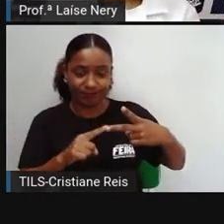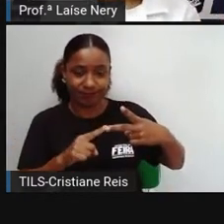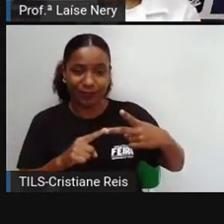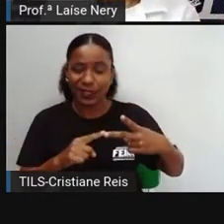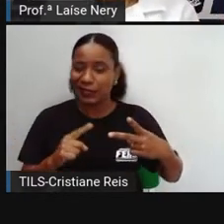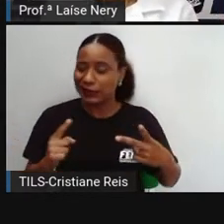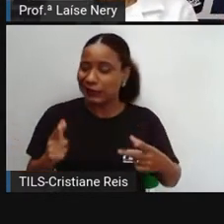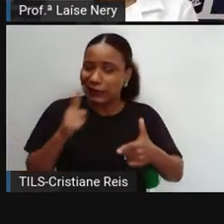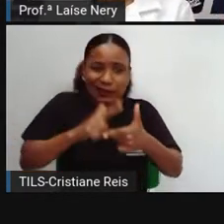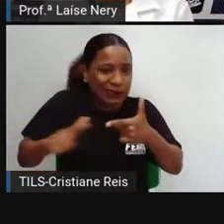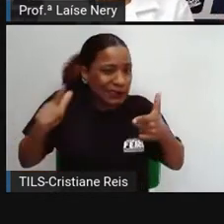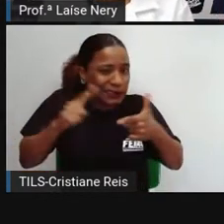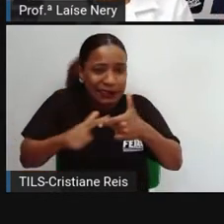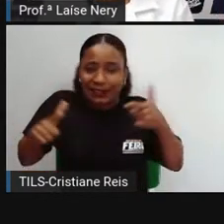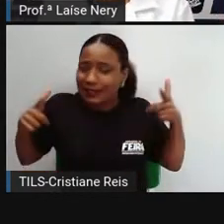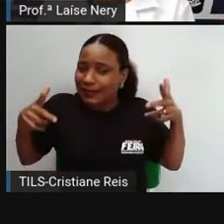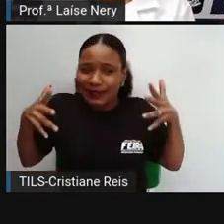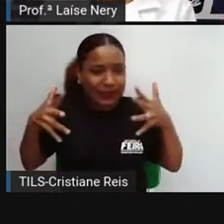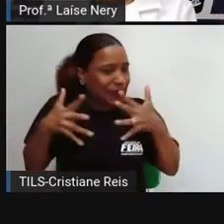saída,